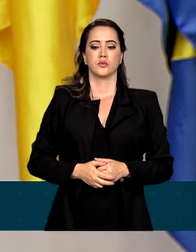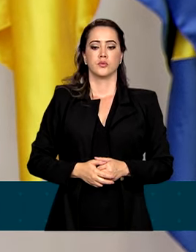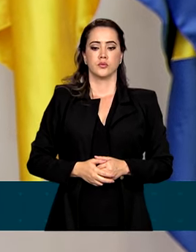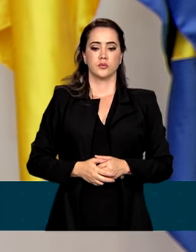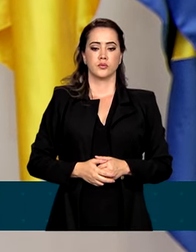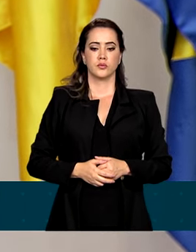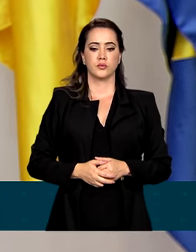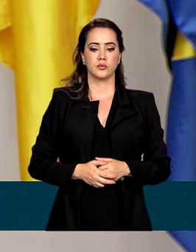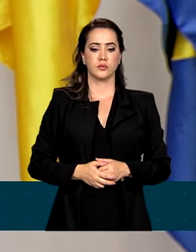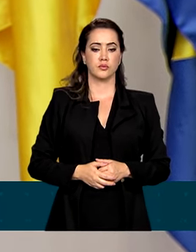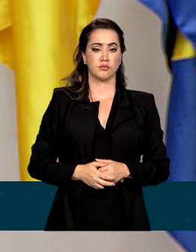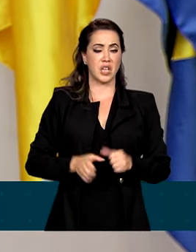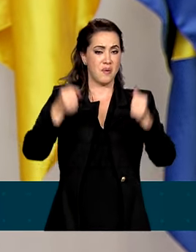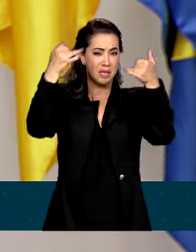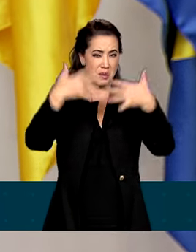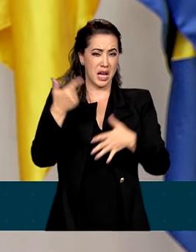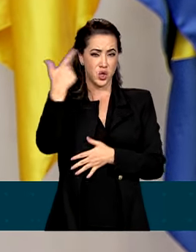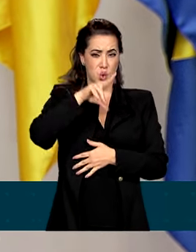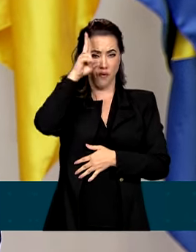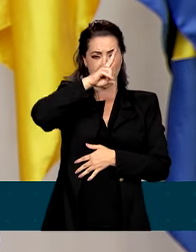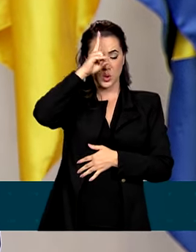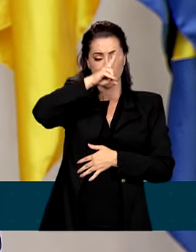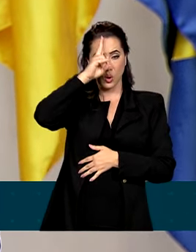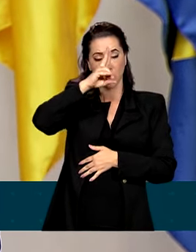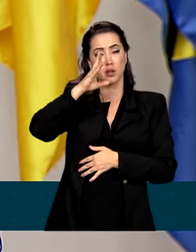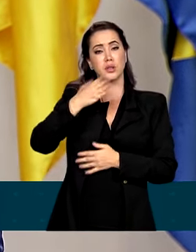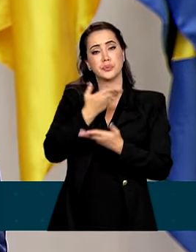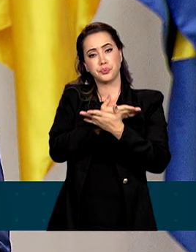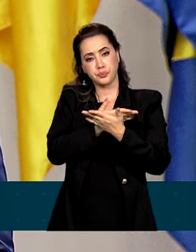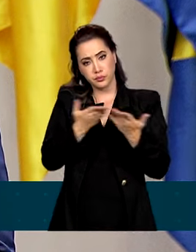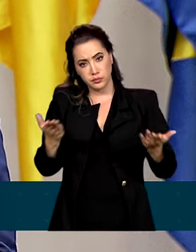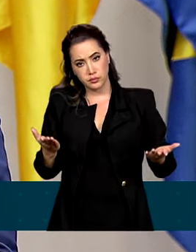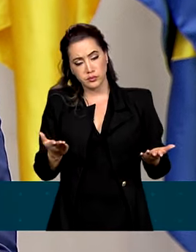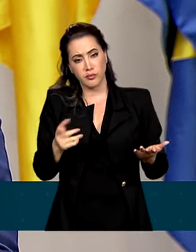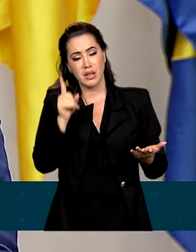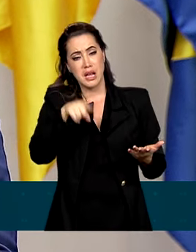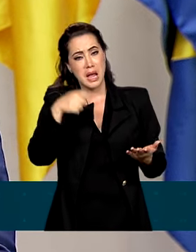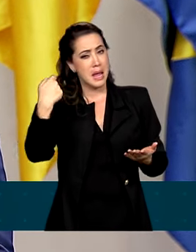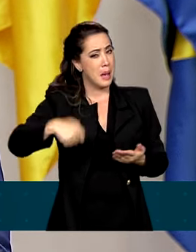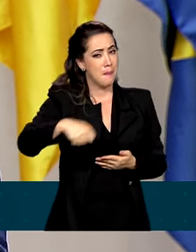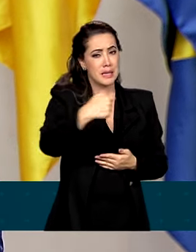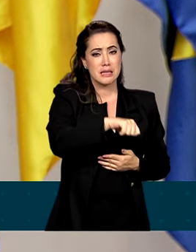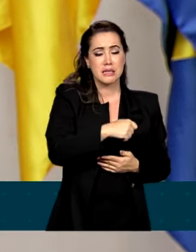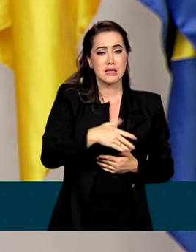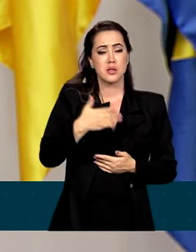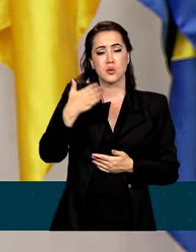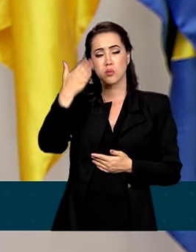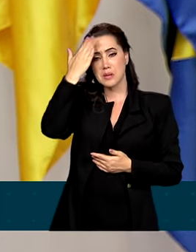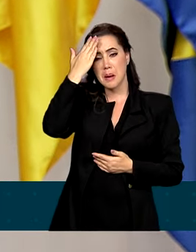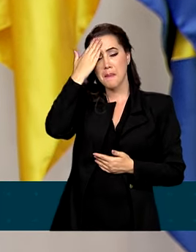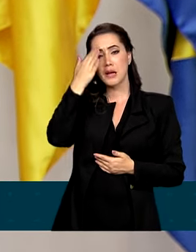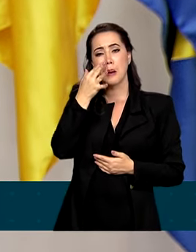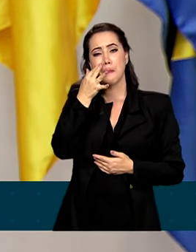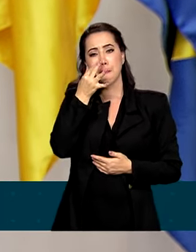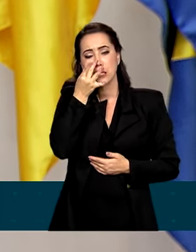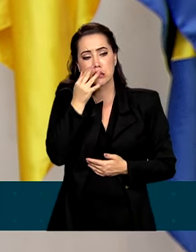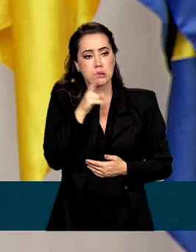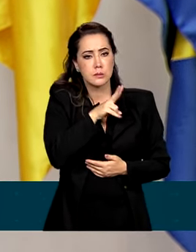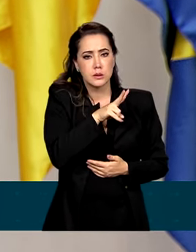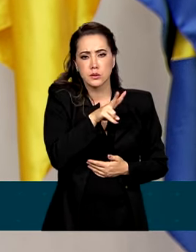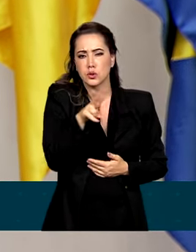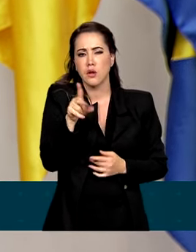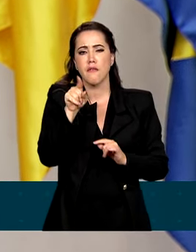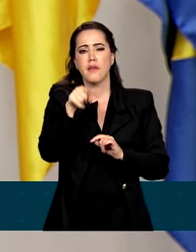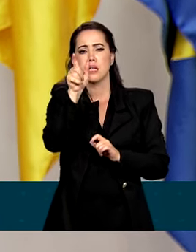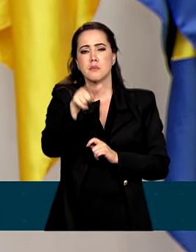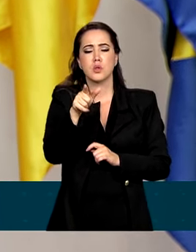Ao recontar essa história, prezados e prezadas, é preciso presentificar aqueles que deram seus